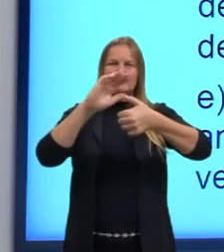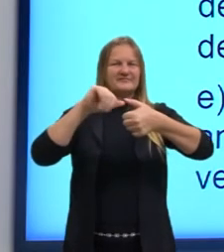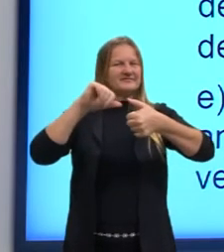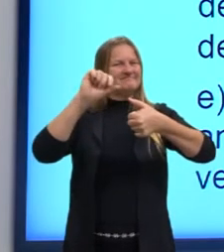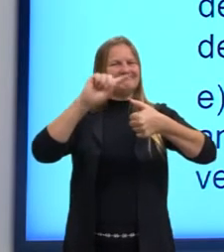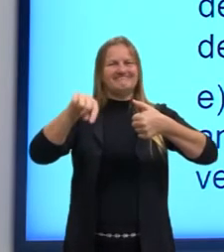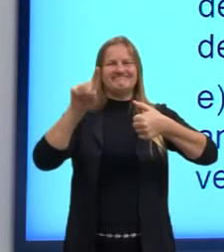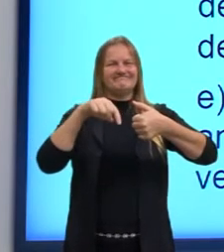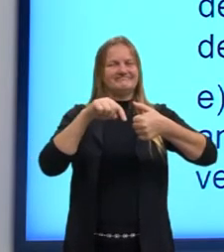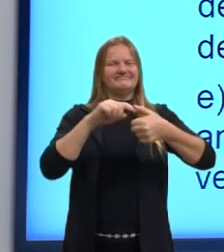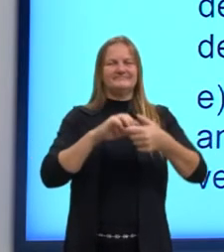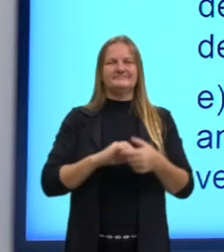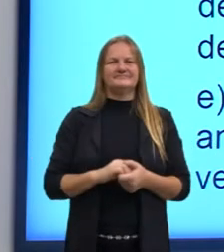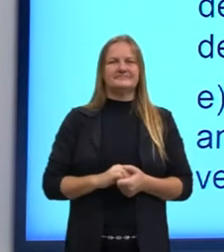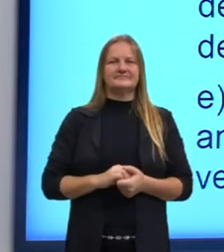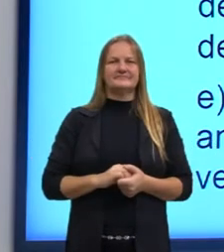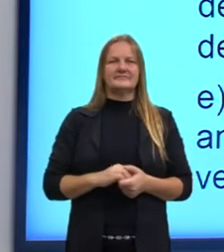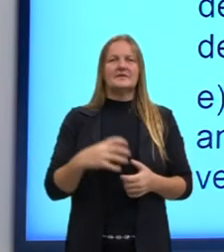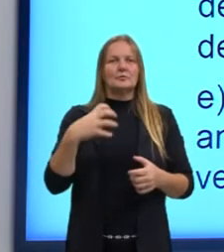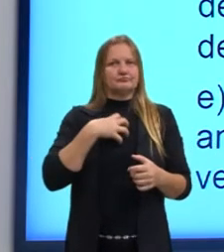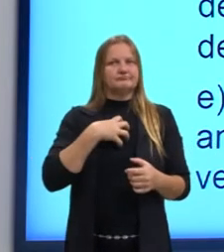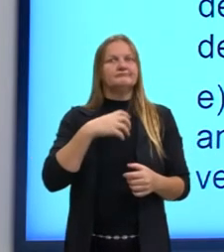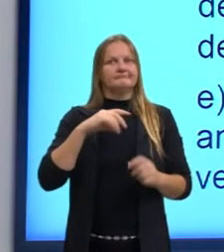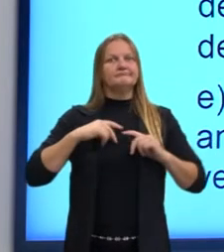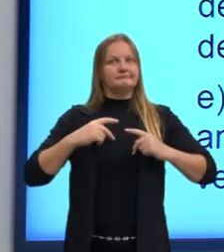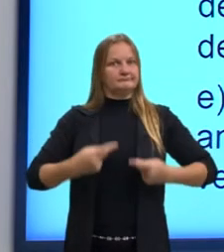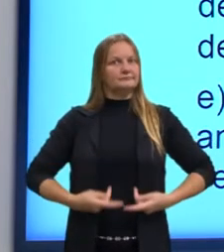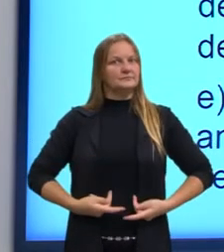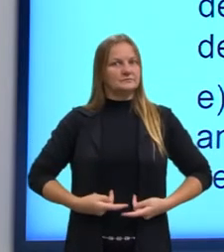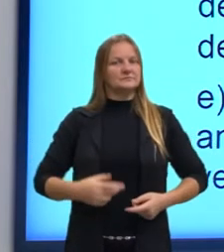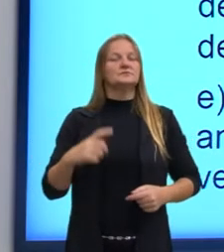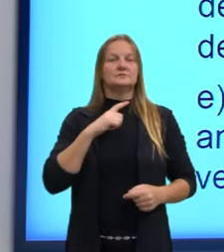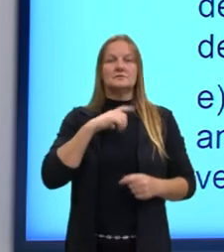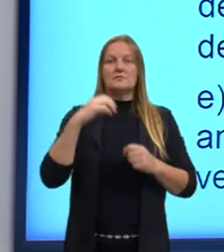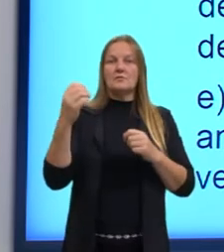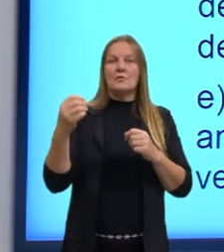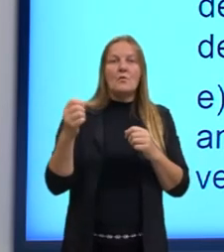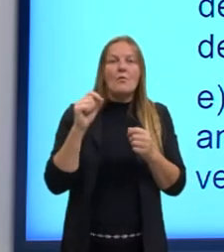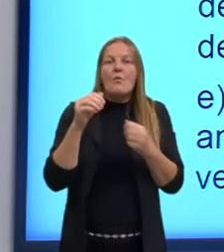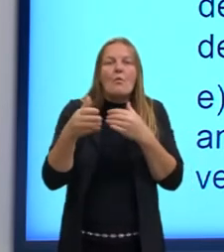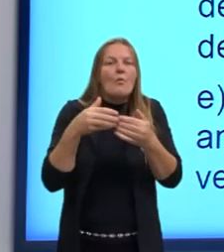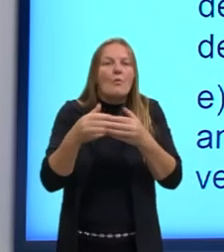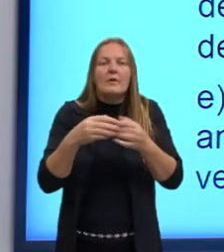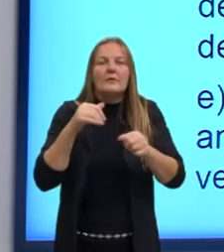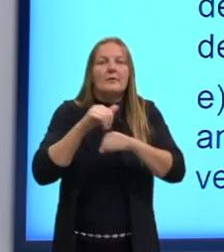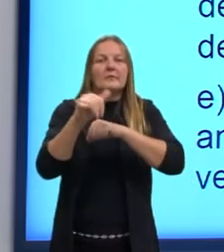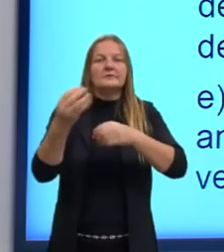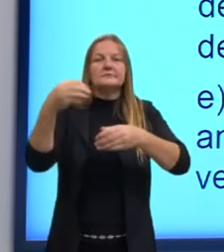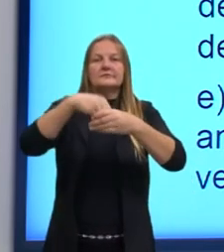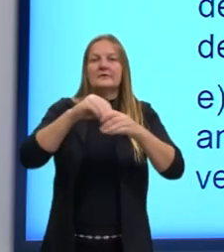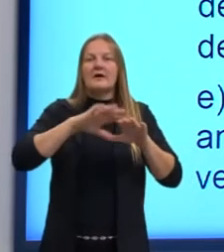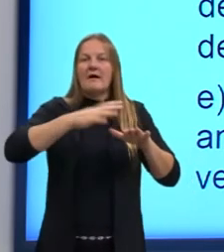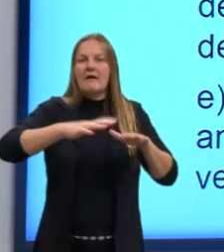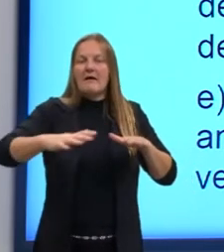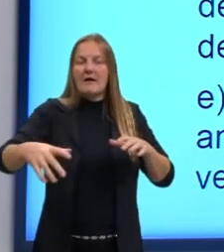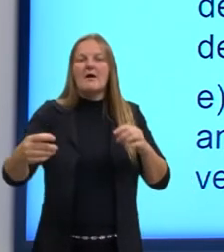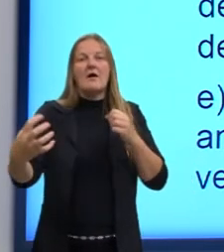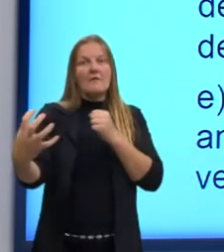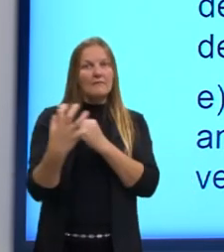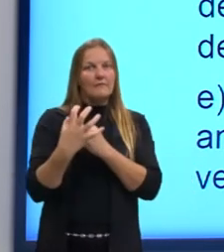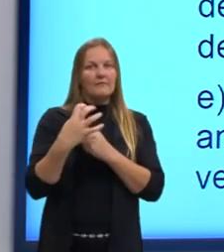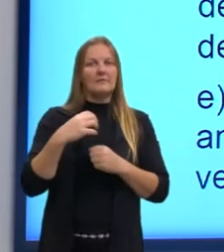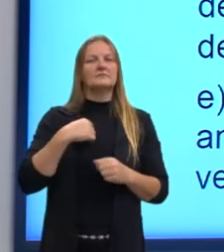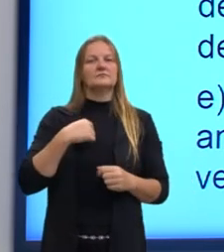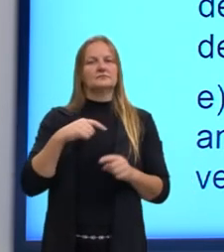né? Somos afetados, sim, a espécie humana é afetada, sim. Nós não estamos em outro mundo, nós estamos nesse e